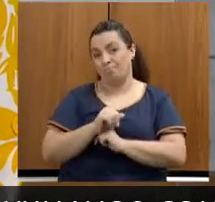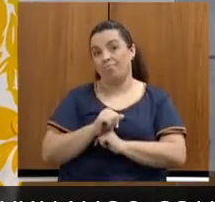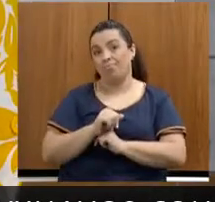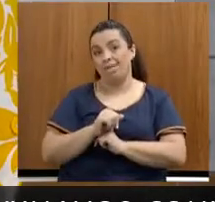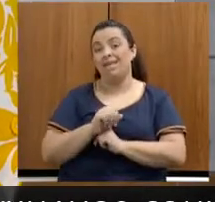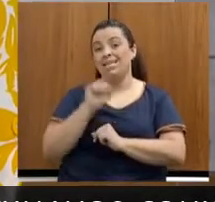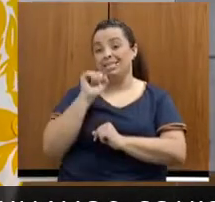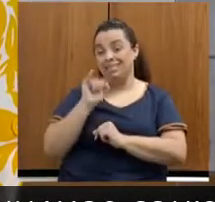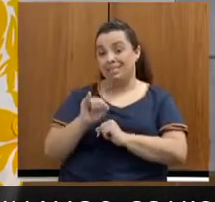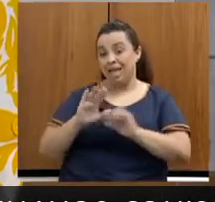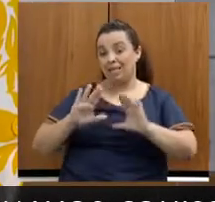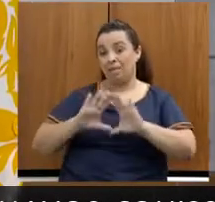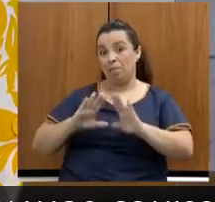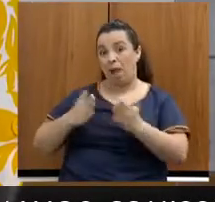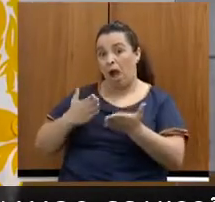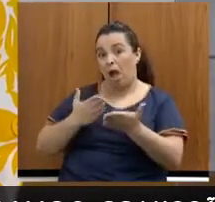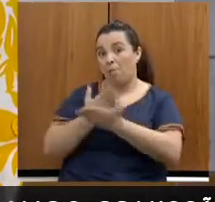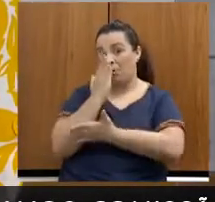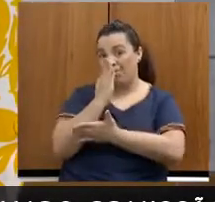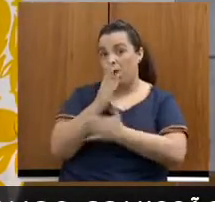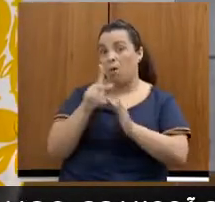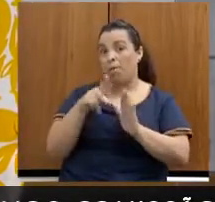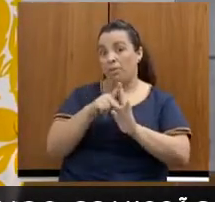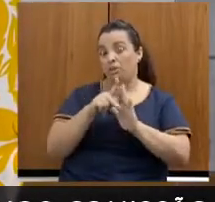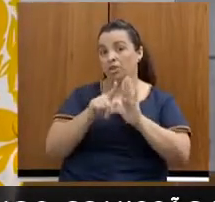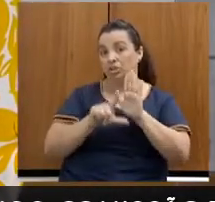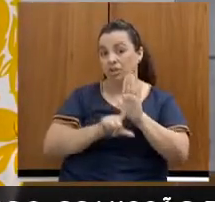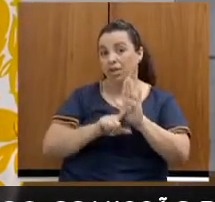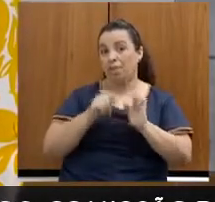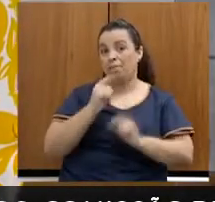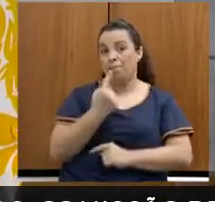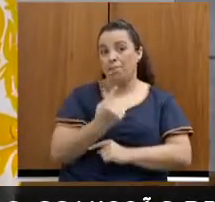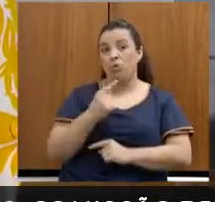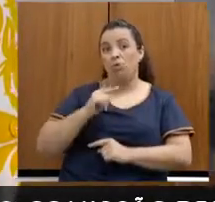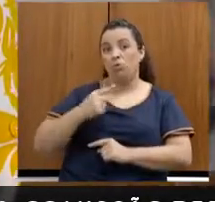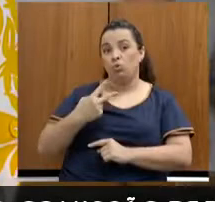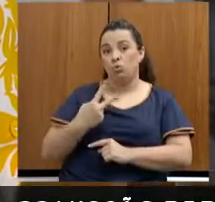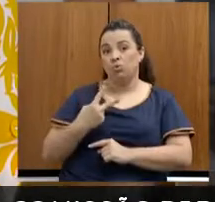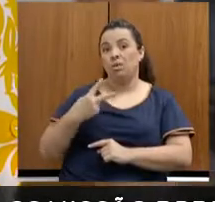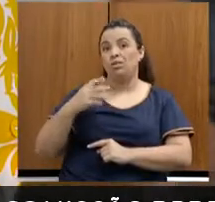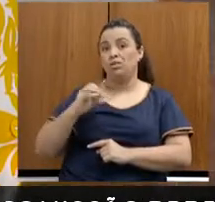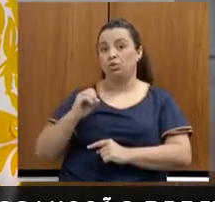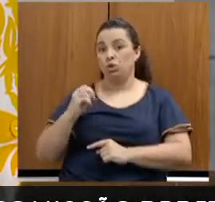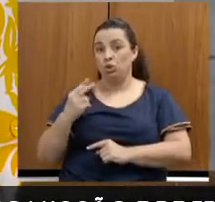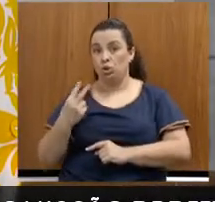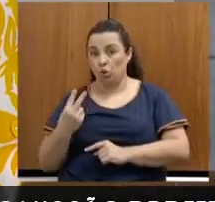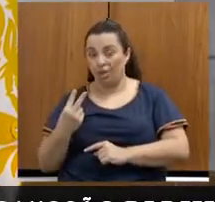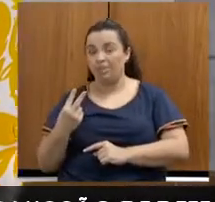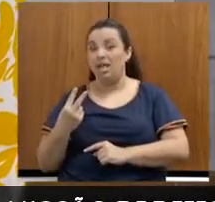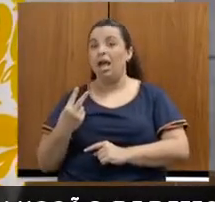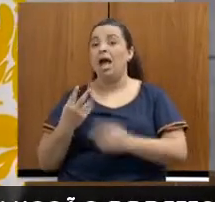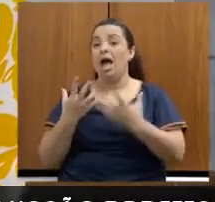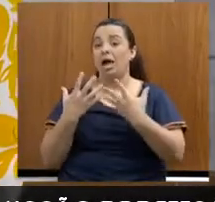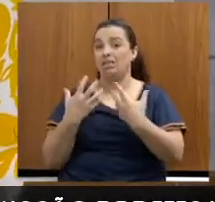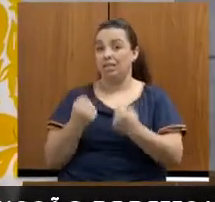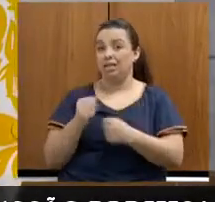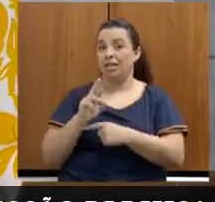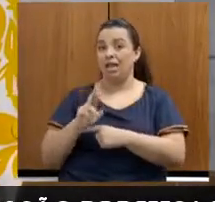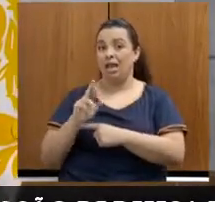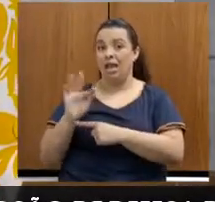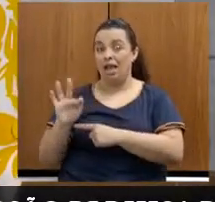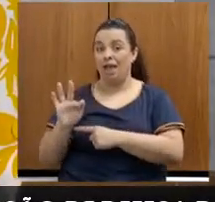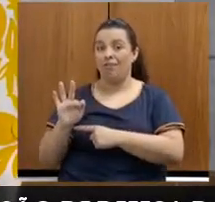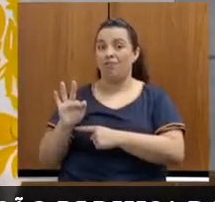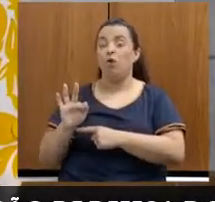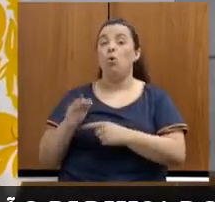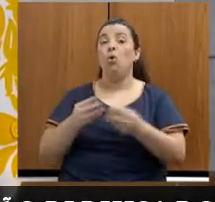aprovar o projeto de lei 1202, autorizando o governo do Estado a aderir ao regime de recuperação fiscal, o maior impacto será